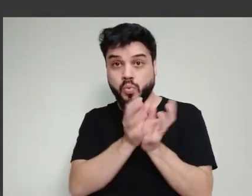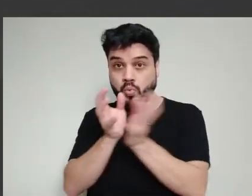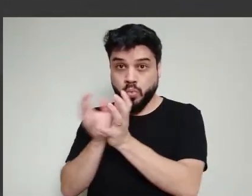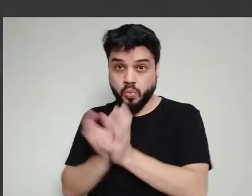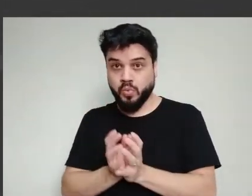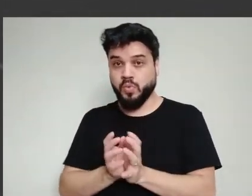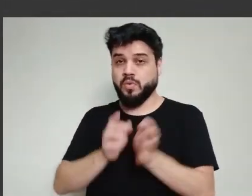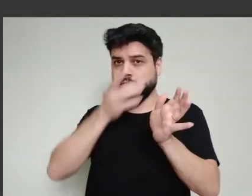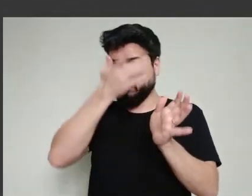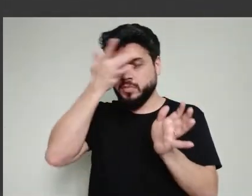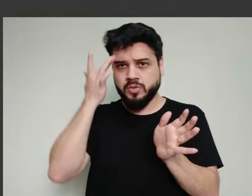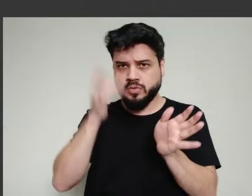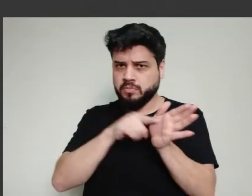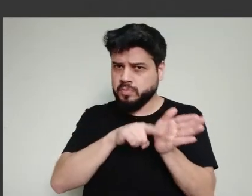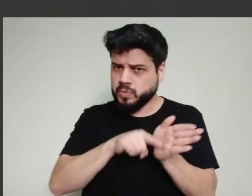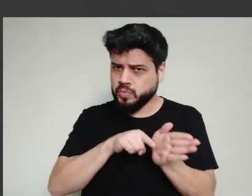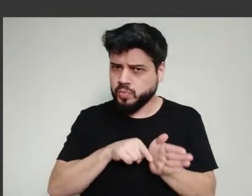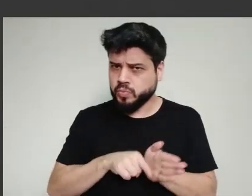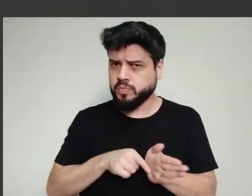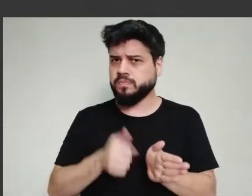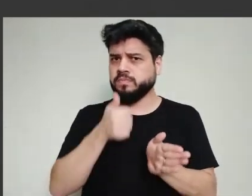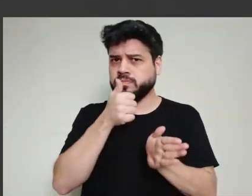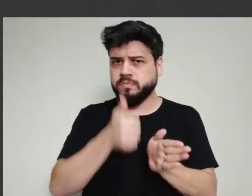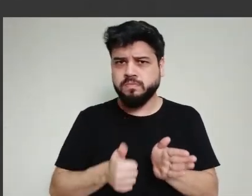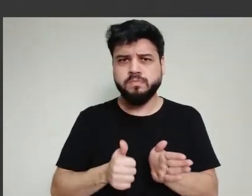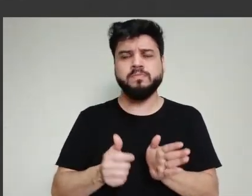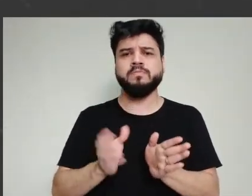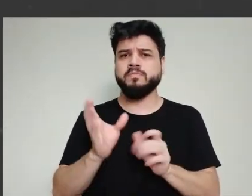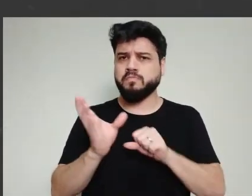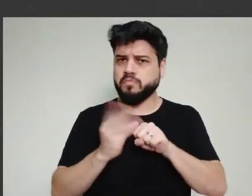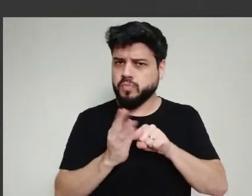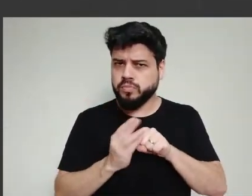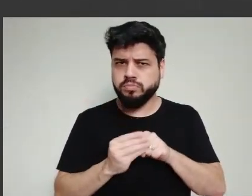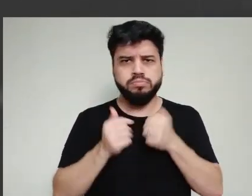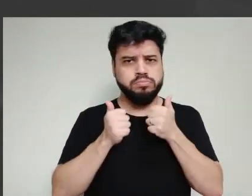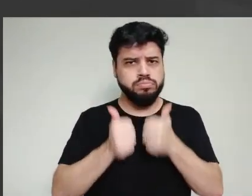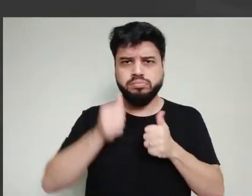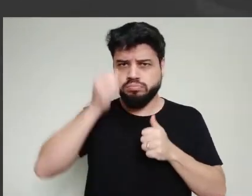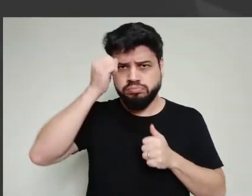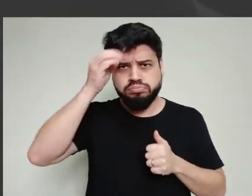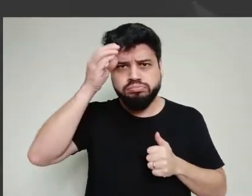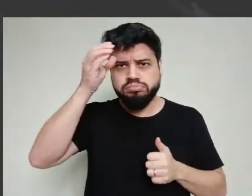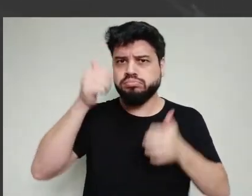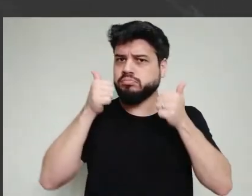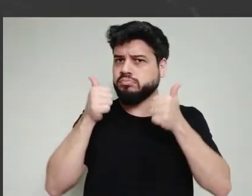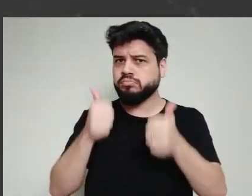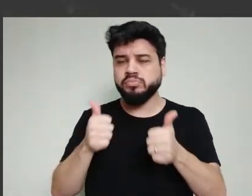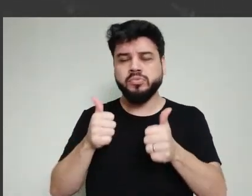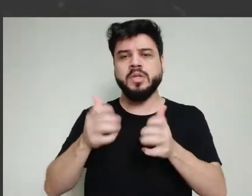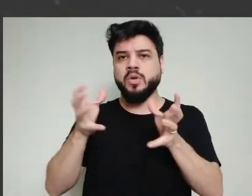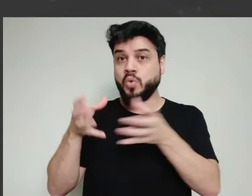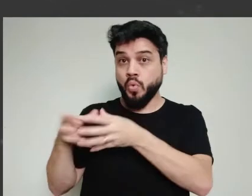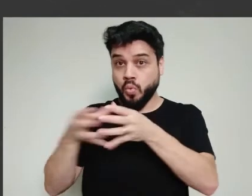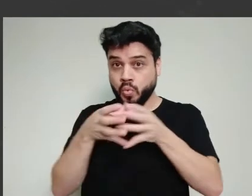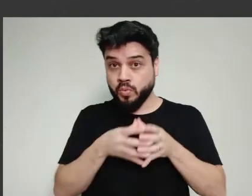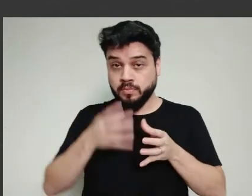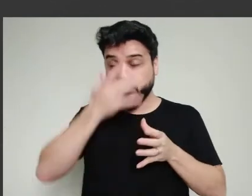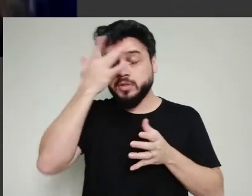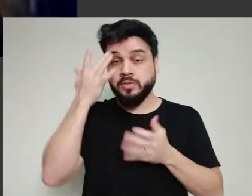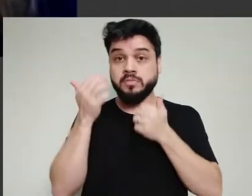Então, é provável que a gente tenha em breve também uma vacina nacional e a gente não precise ficar adquirindo vacina de fora.